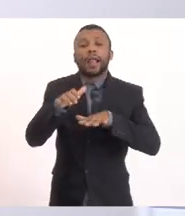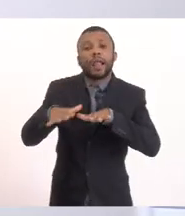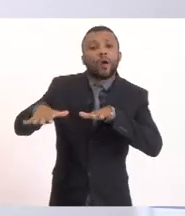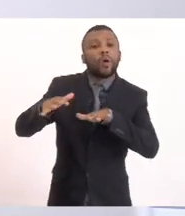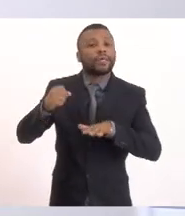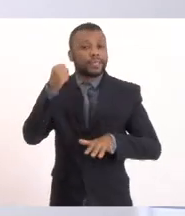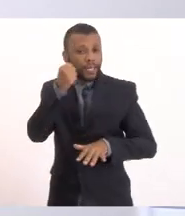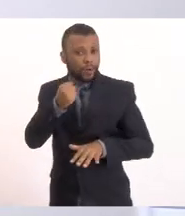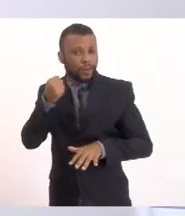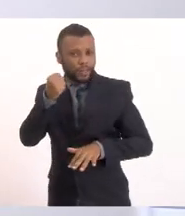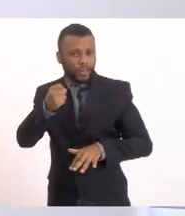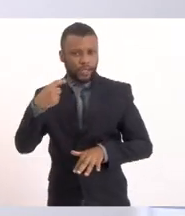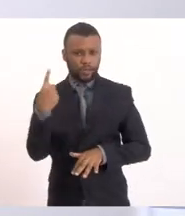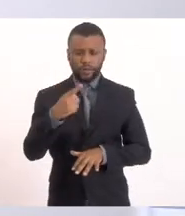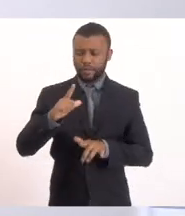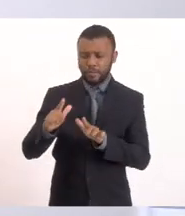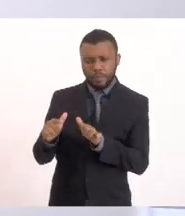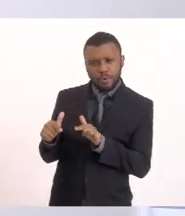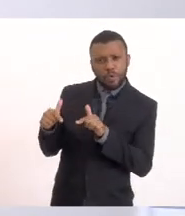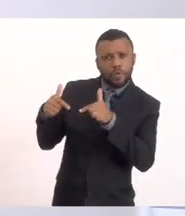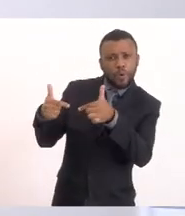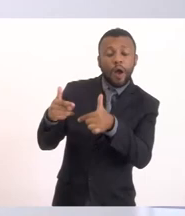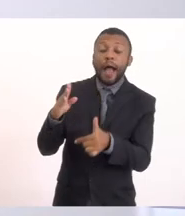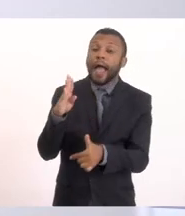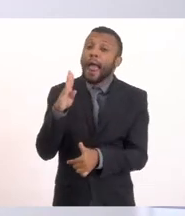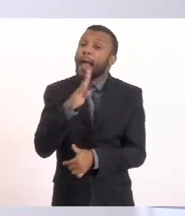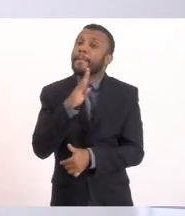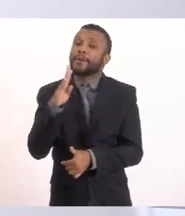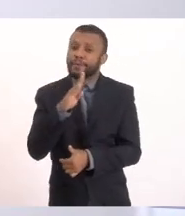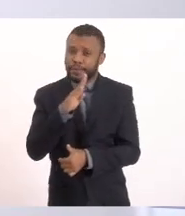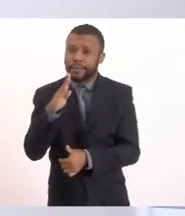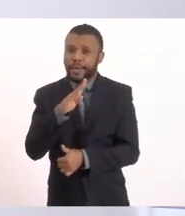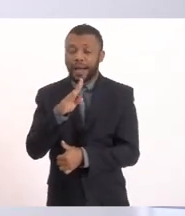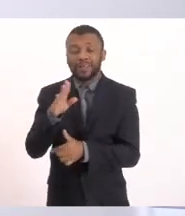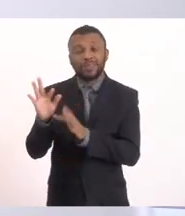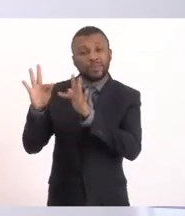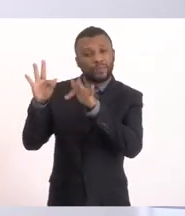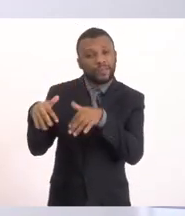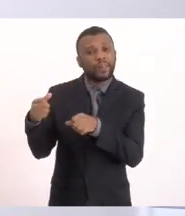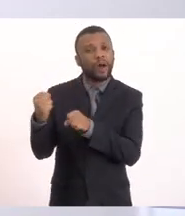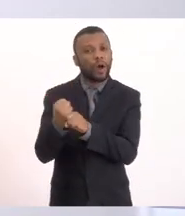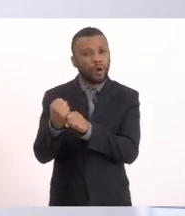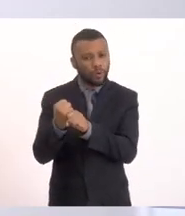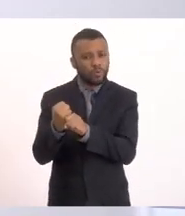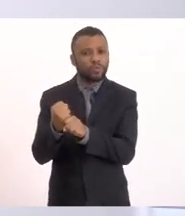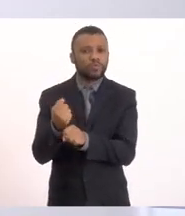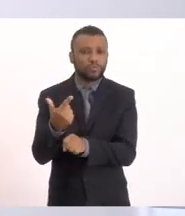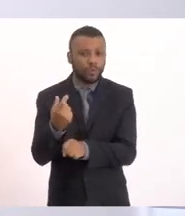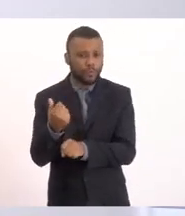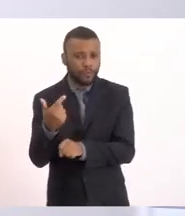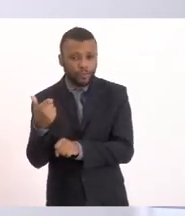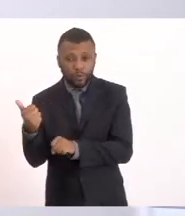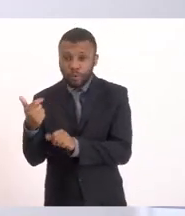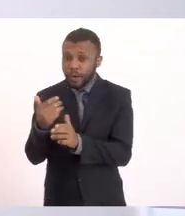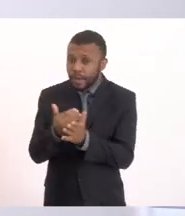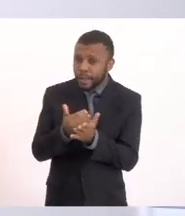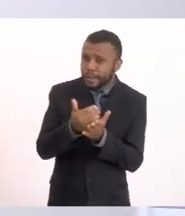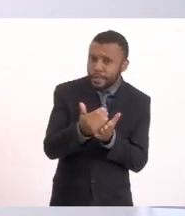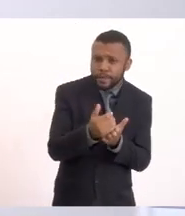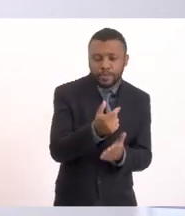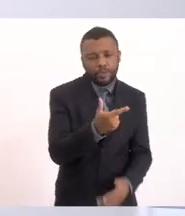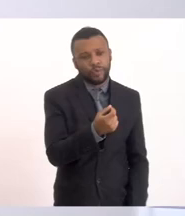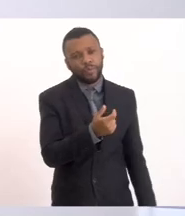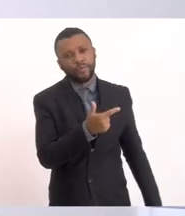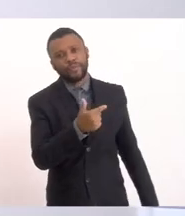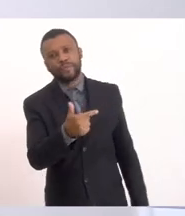ações inicialmente emergenciais agora, no final do ano passado e início desse ano, que inclusive tem sido